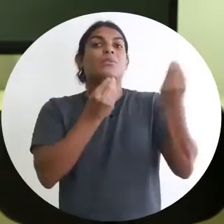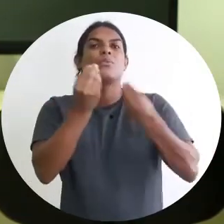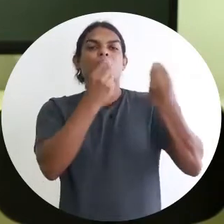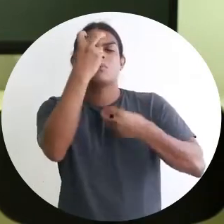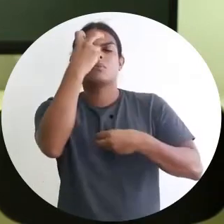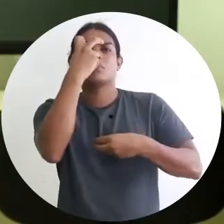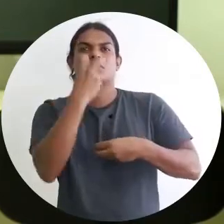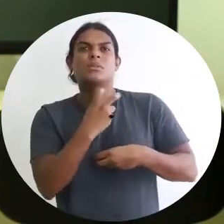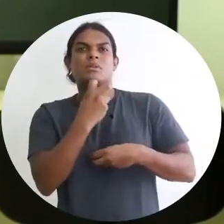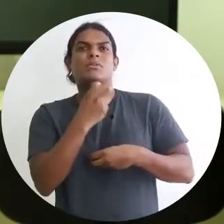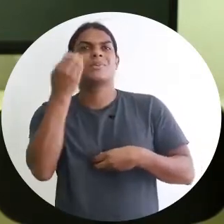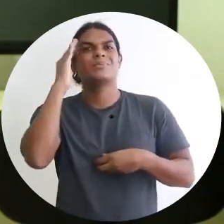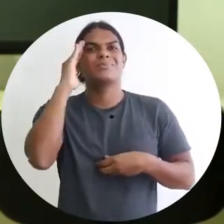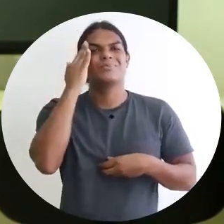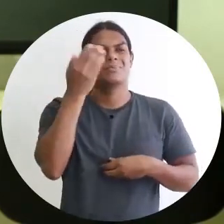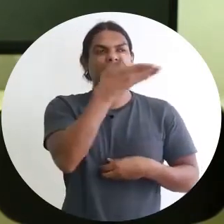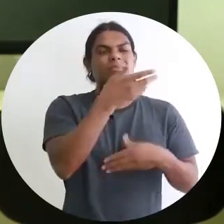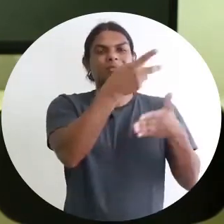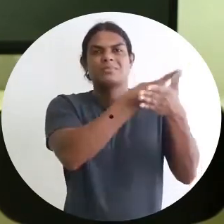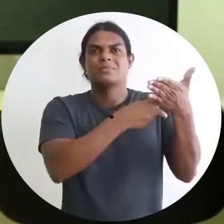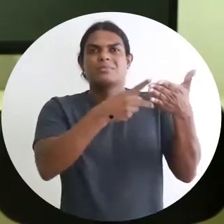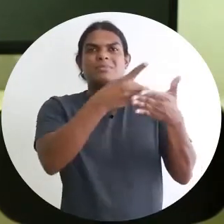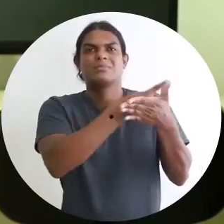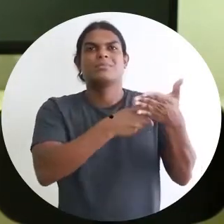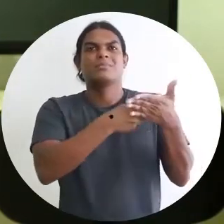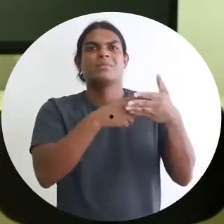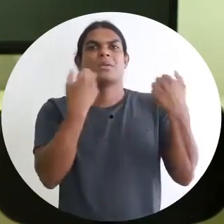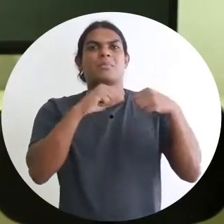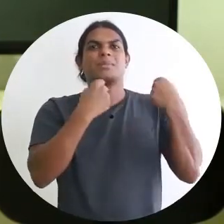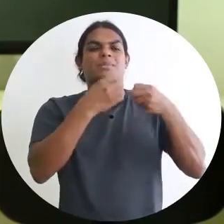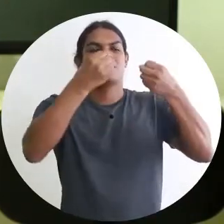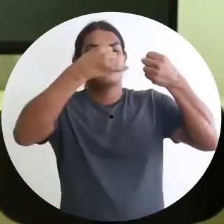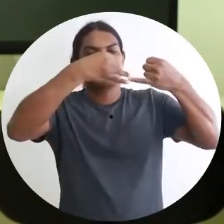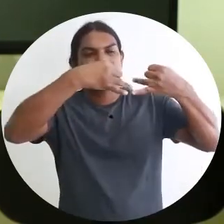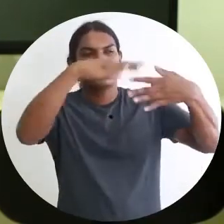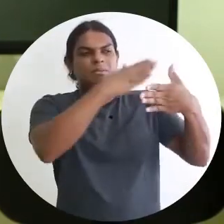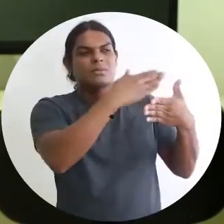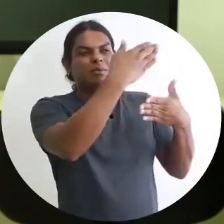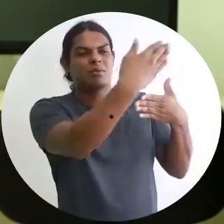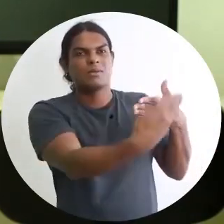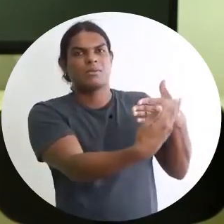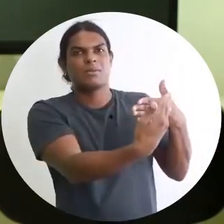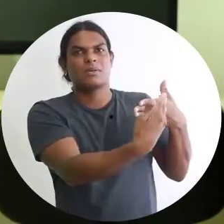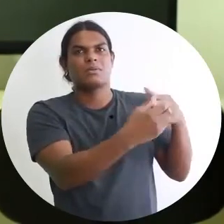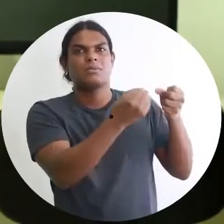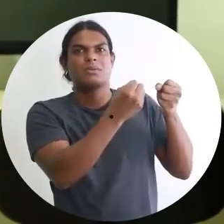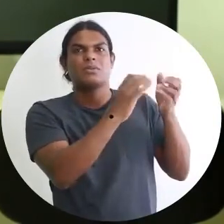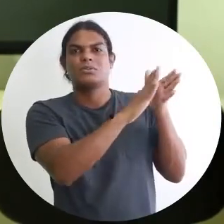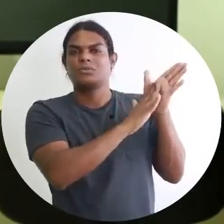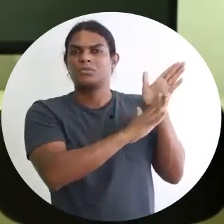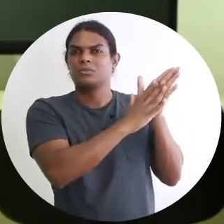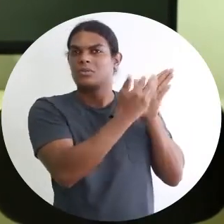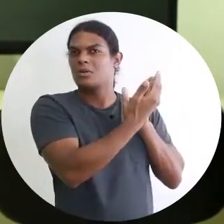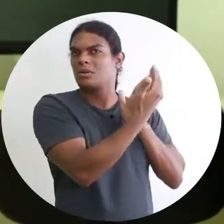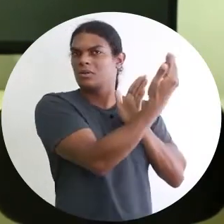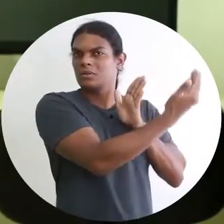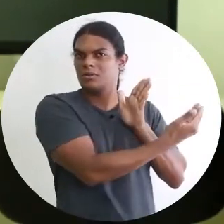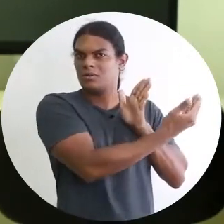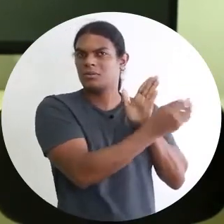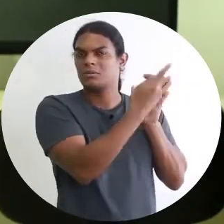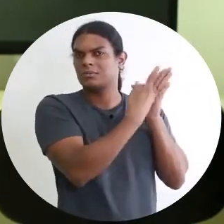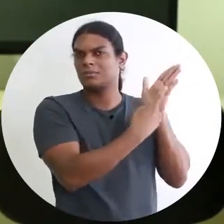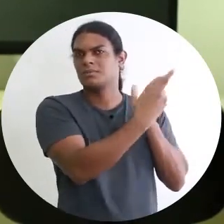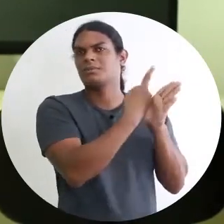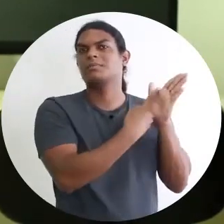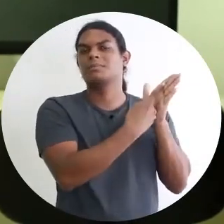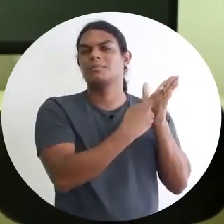se informar daquela informação do quadro, certo? Essa informação, ela pode vir também através de áudio e pode uma